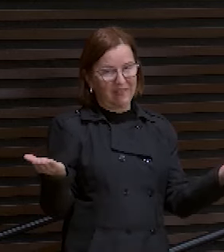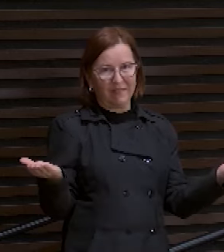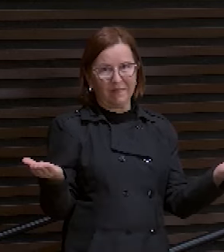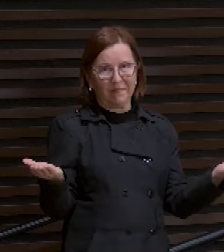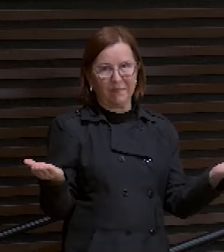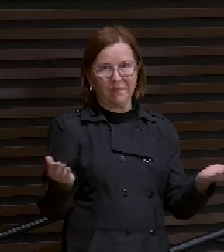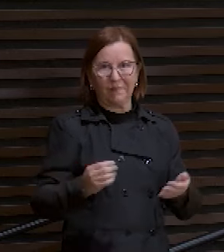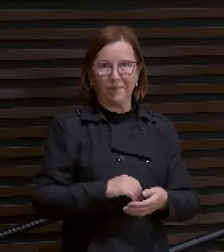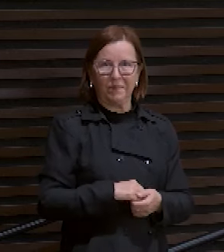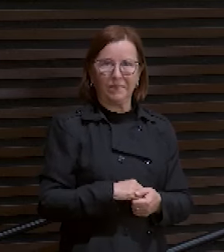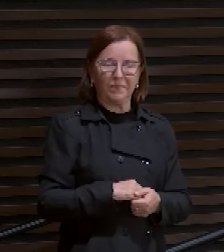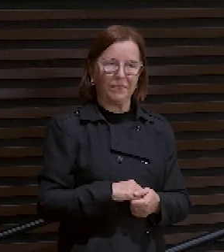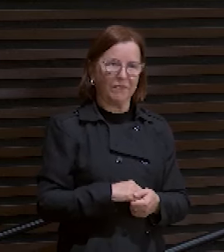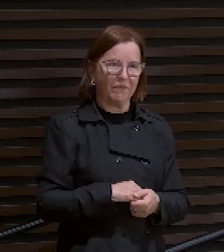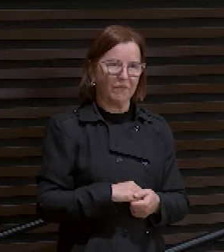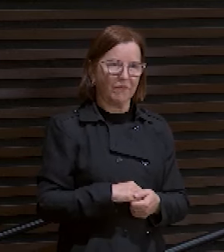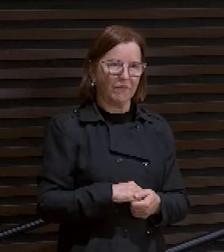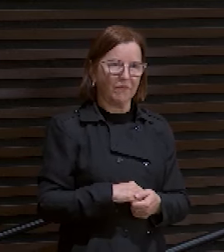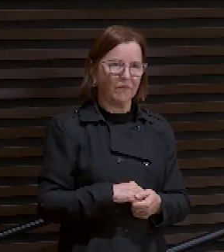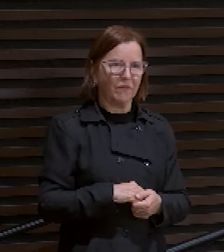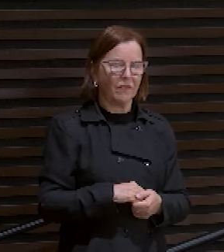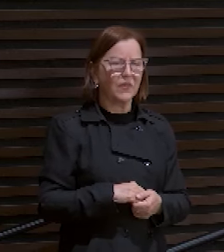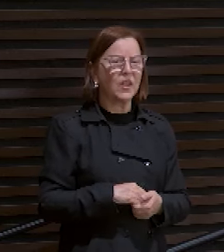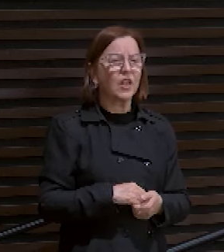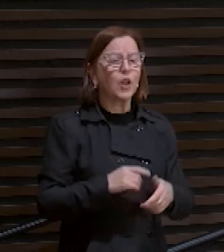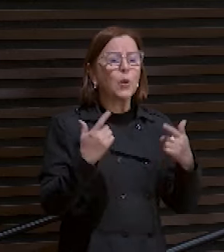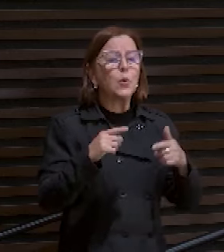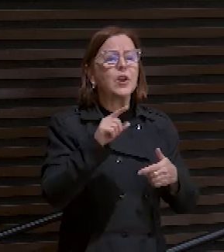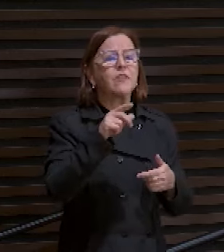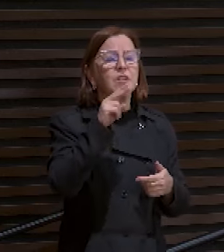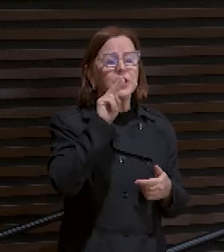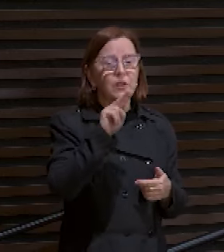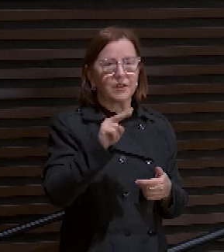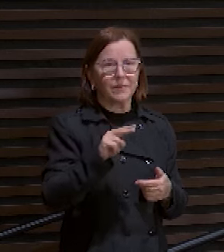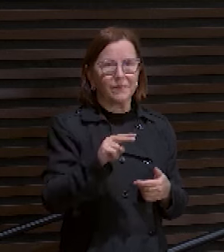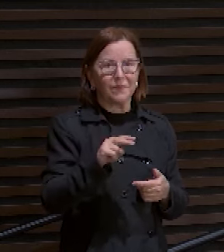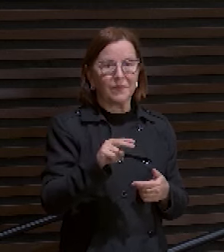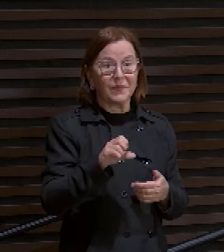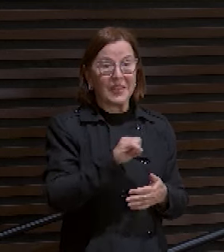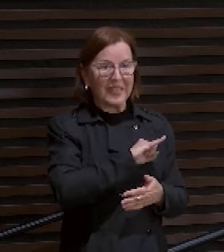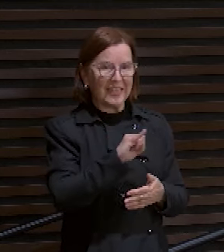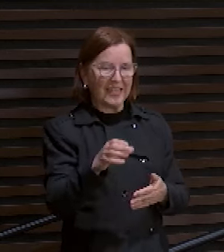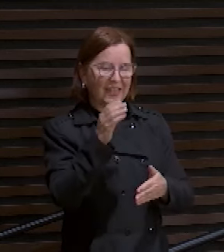Ô gente. Pra onde você está olhando? Olha o Isaías 41, 10.